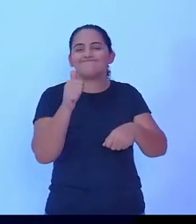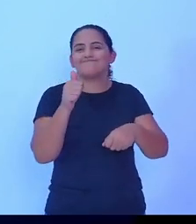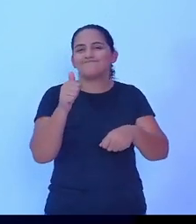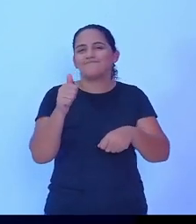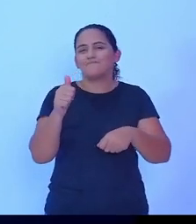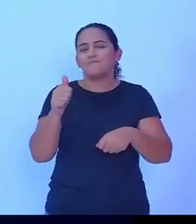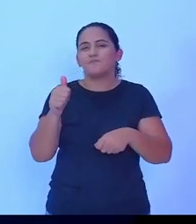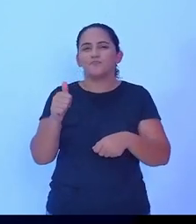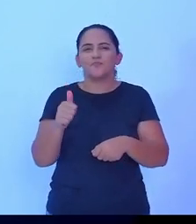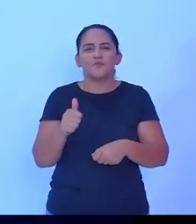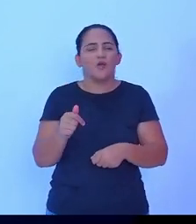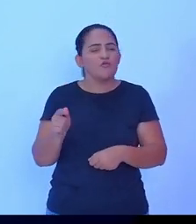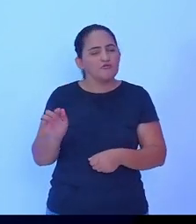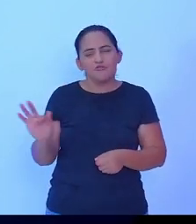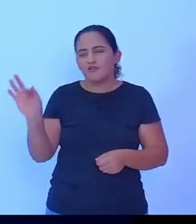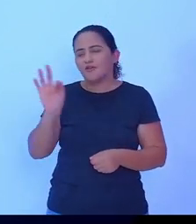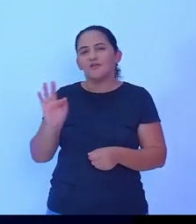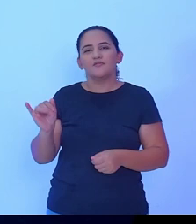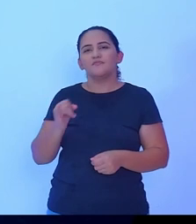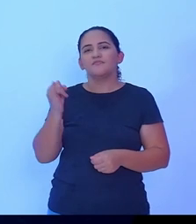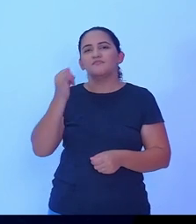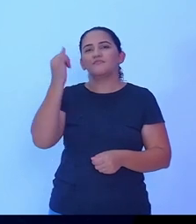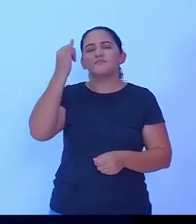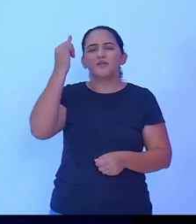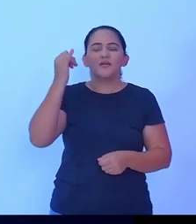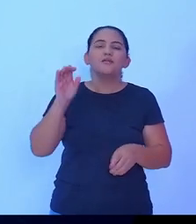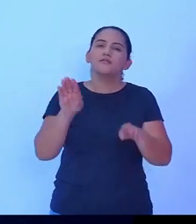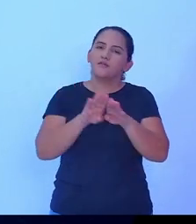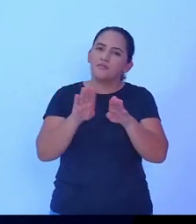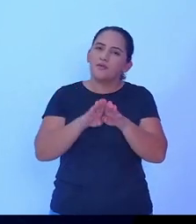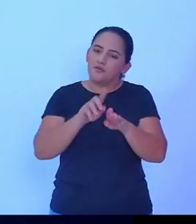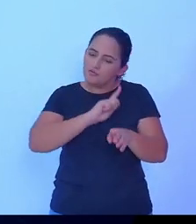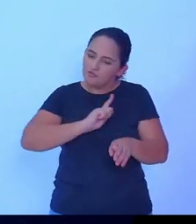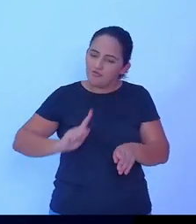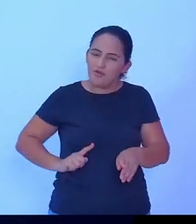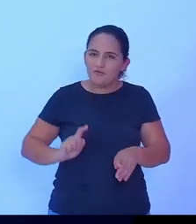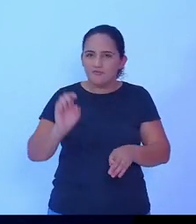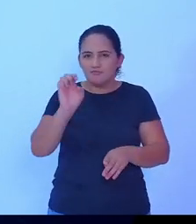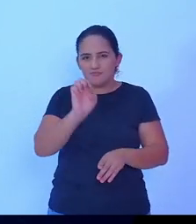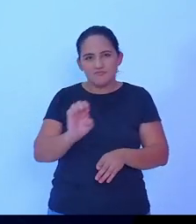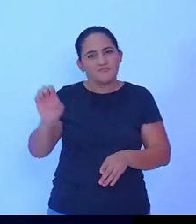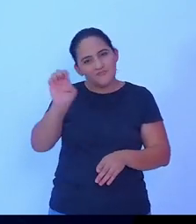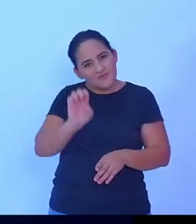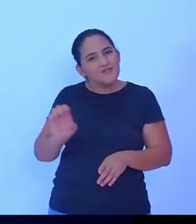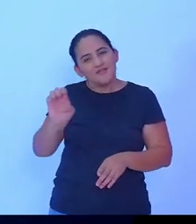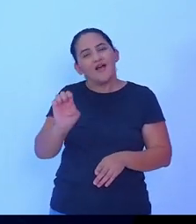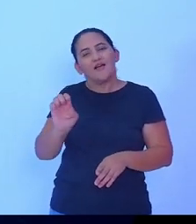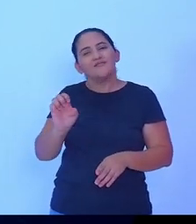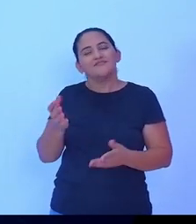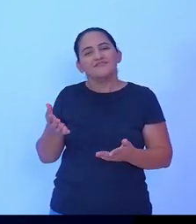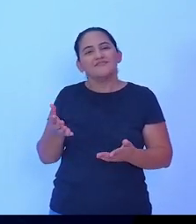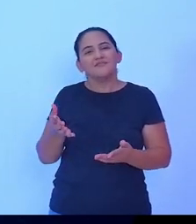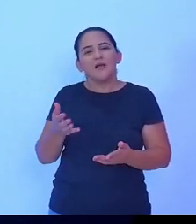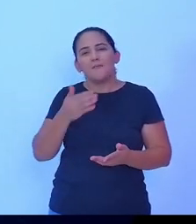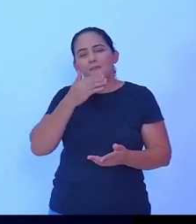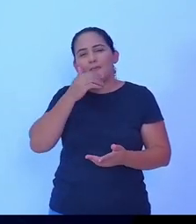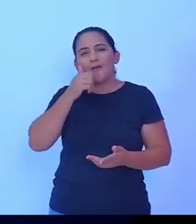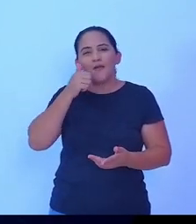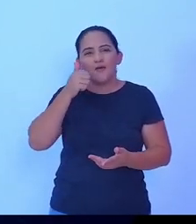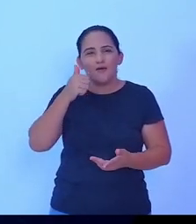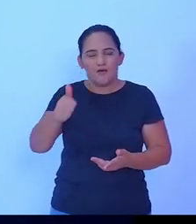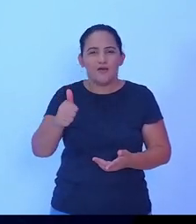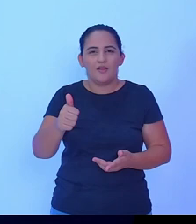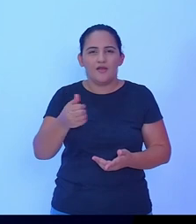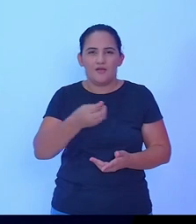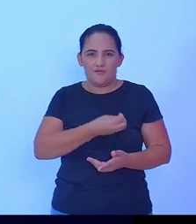parceria com o governo federal e até mesmo o governo do estado para beneficiar os nossos munícipes, as pessoas que estão mais distantes e